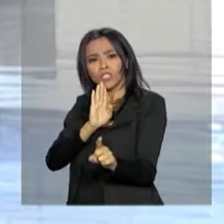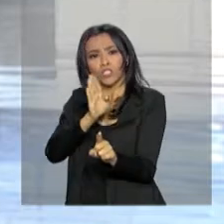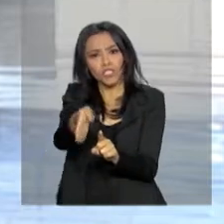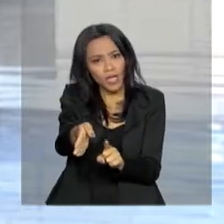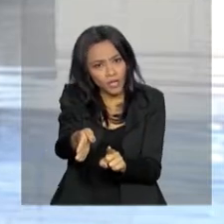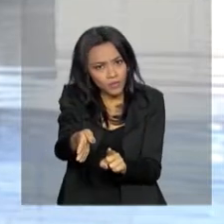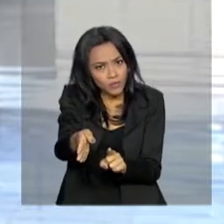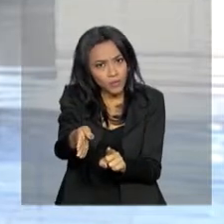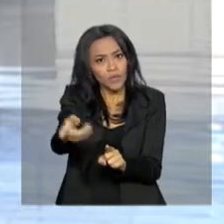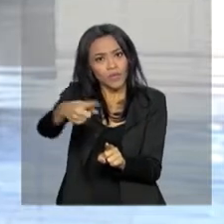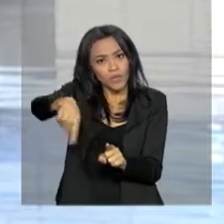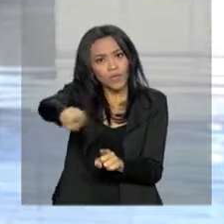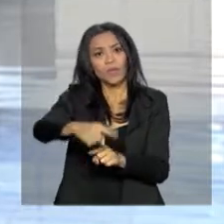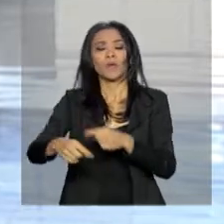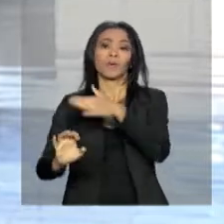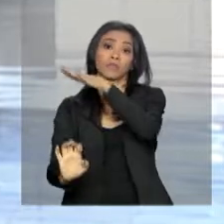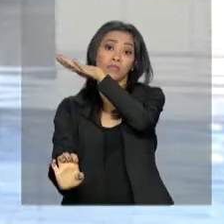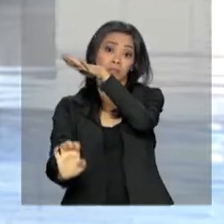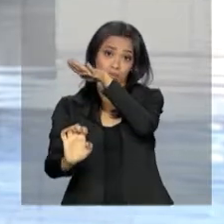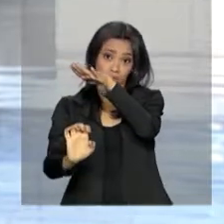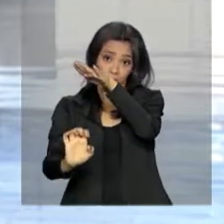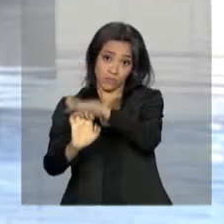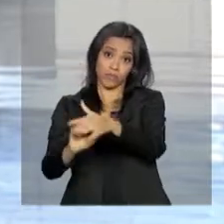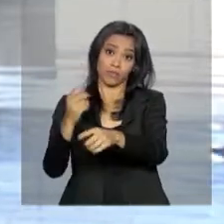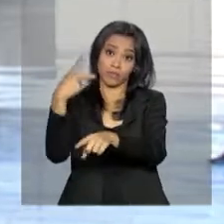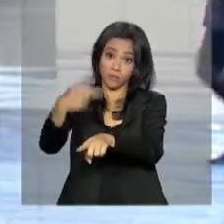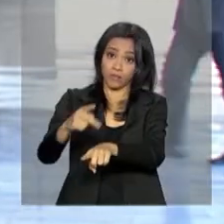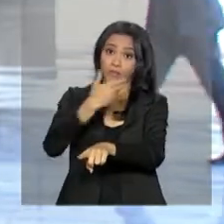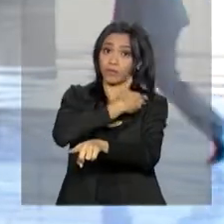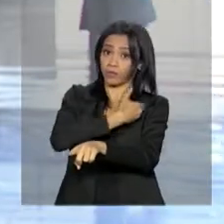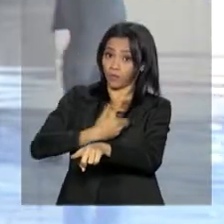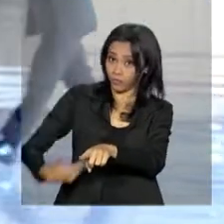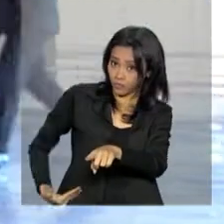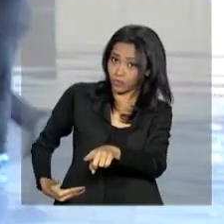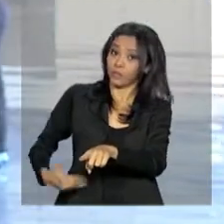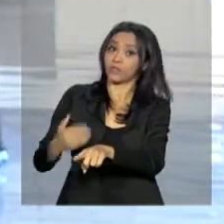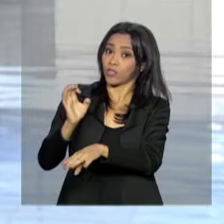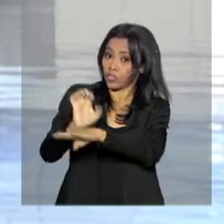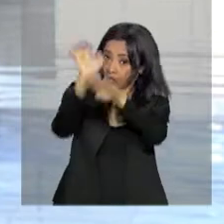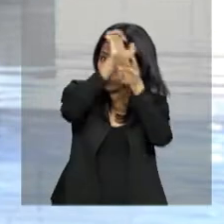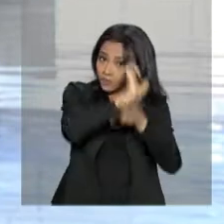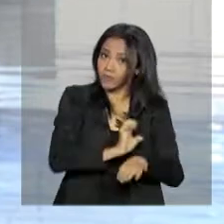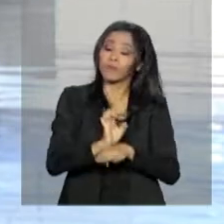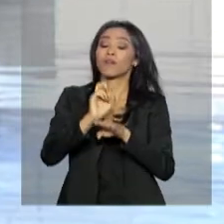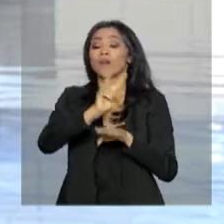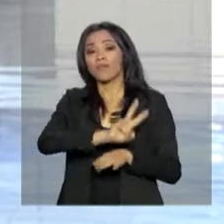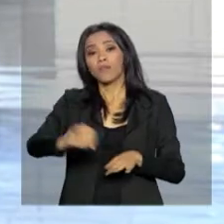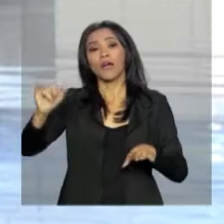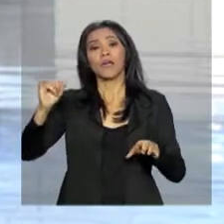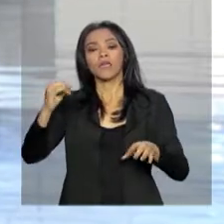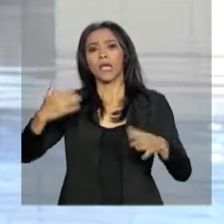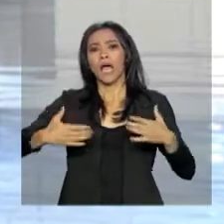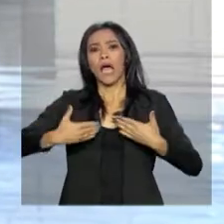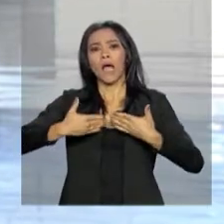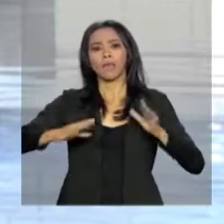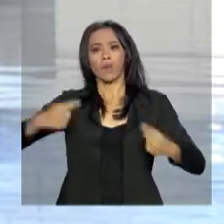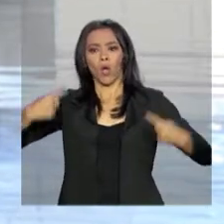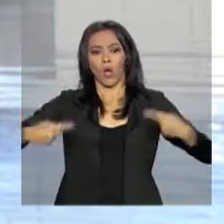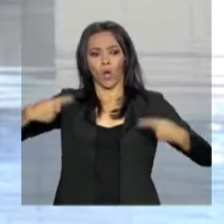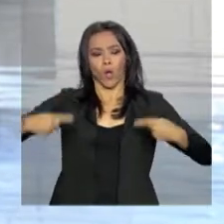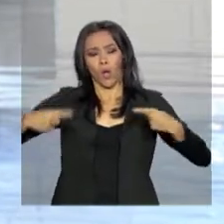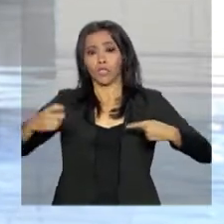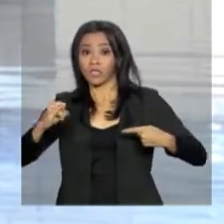concessionárias estaduais de saneamento. A abertura de uma concorrência só é necessária se houver